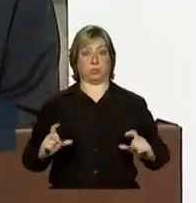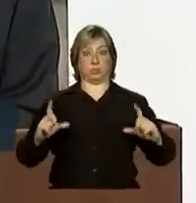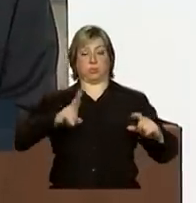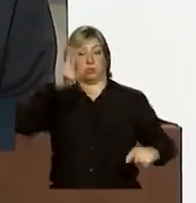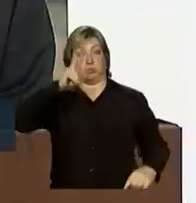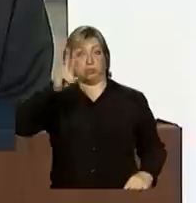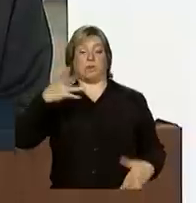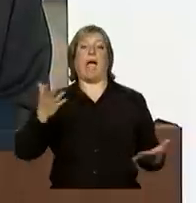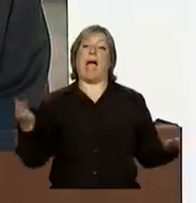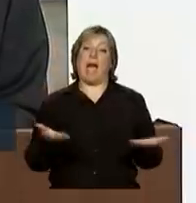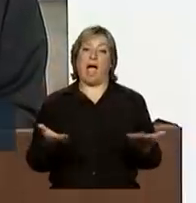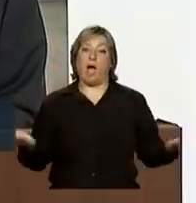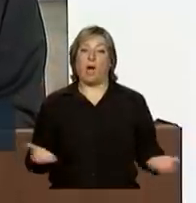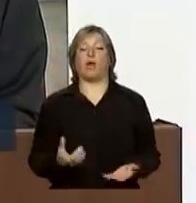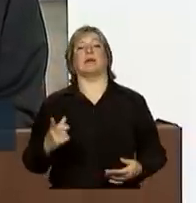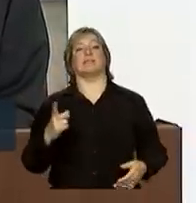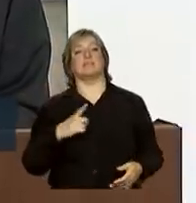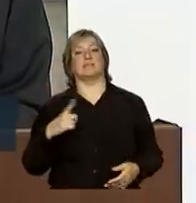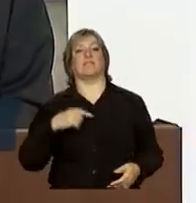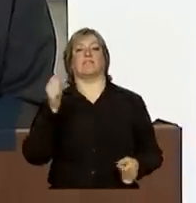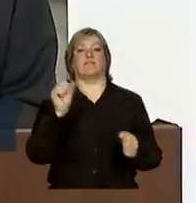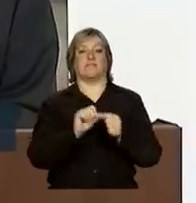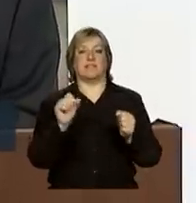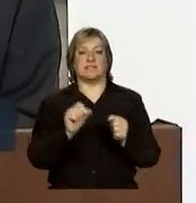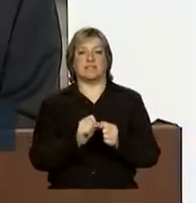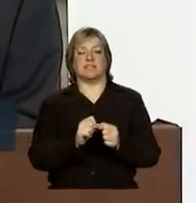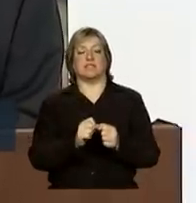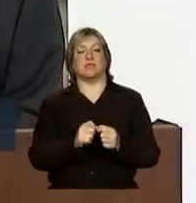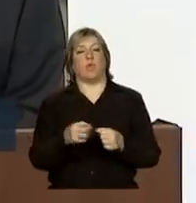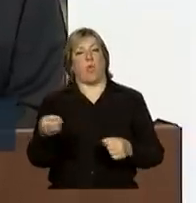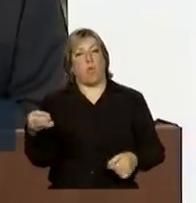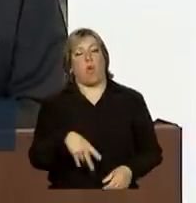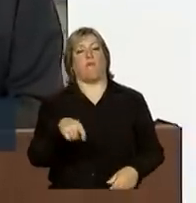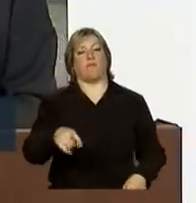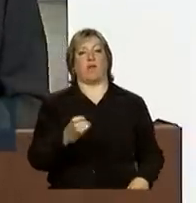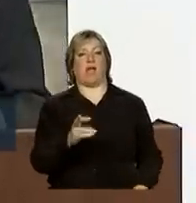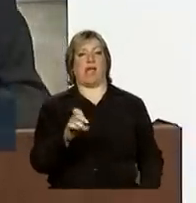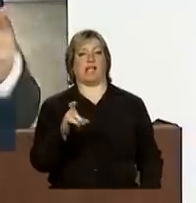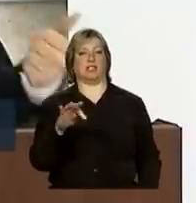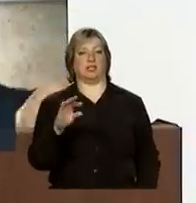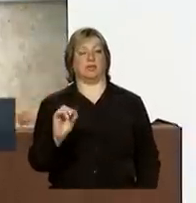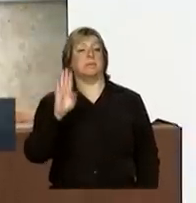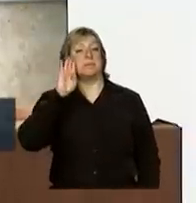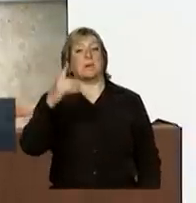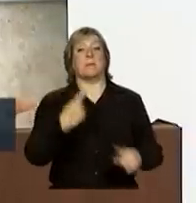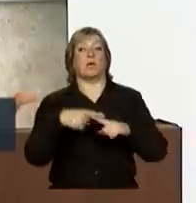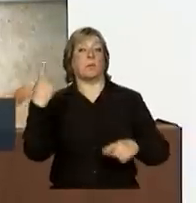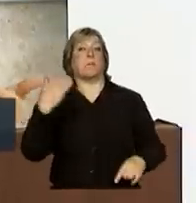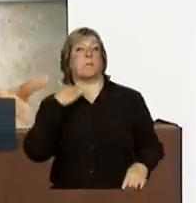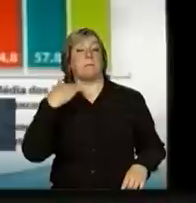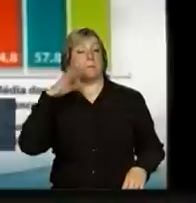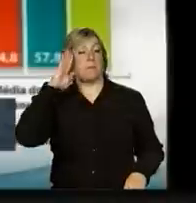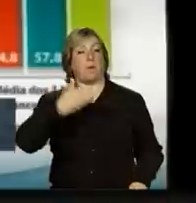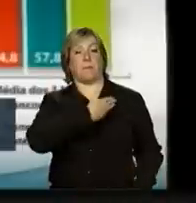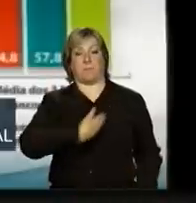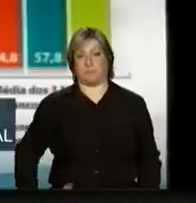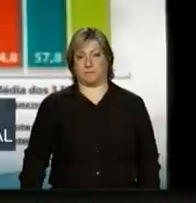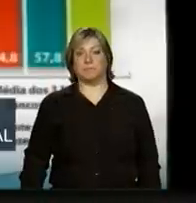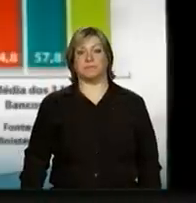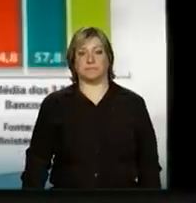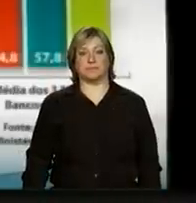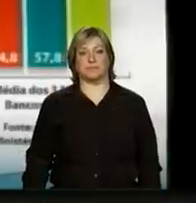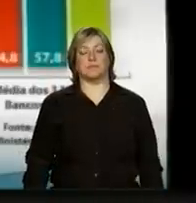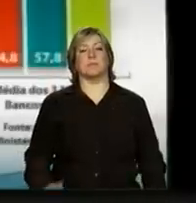e agora está havendo uma reconstituição deste crédito, principalmente pelos bancos públicos. Os bancos públicos